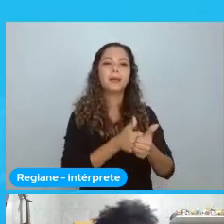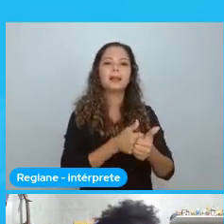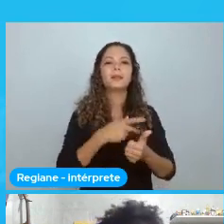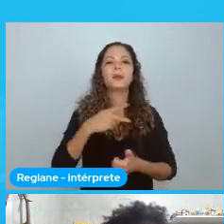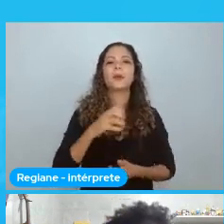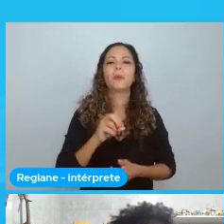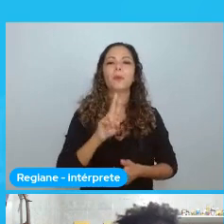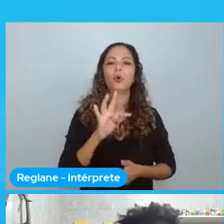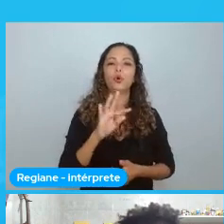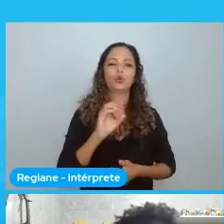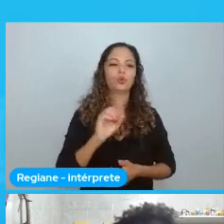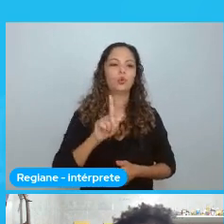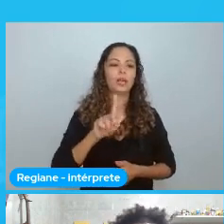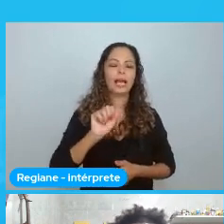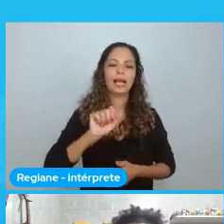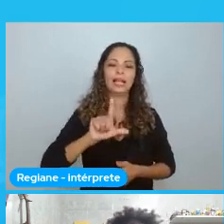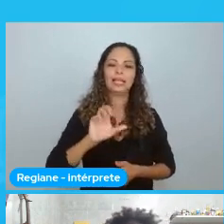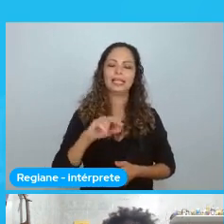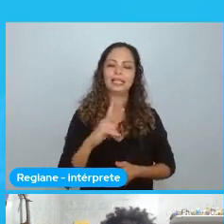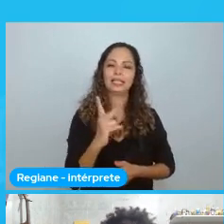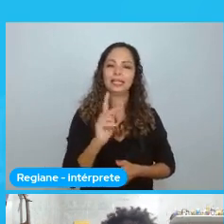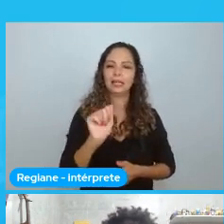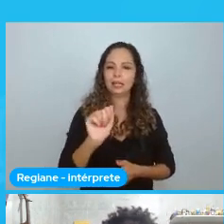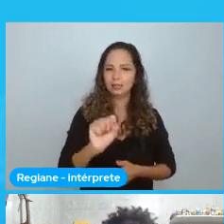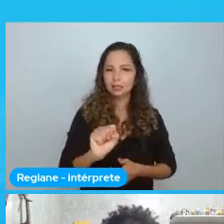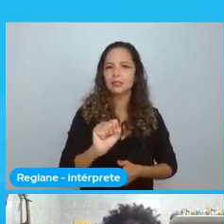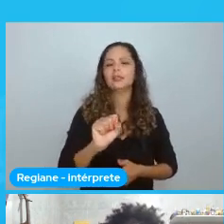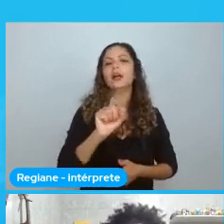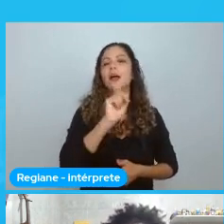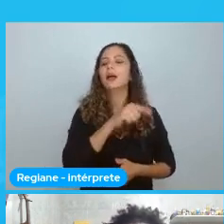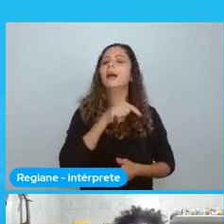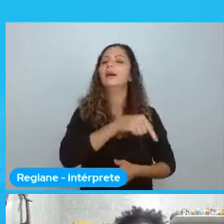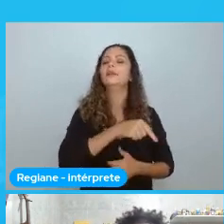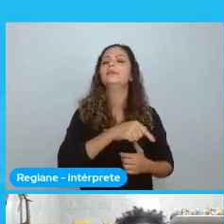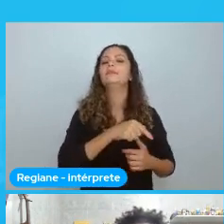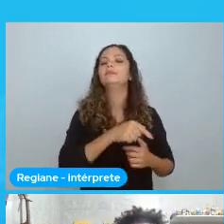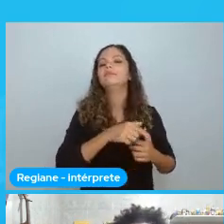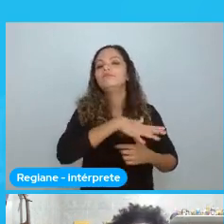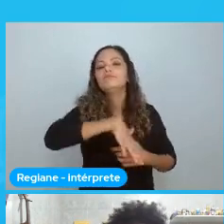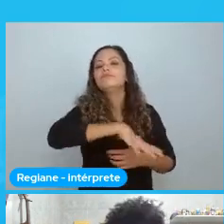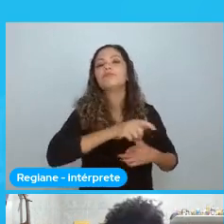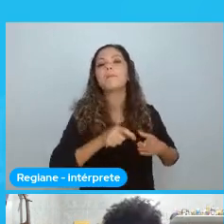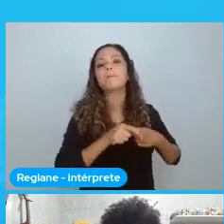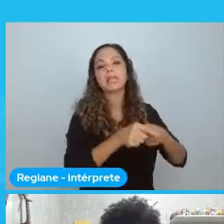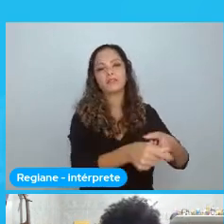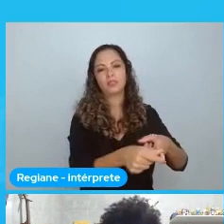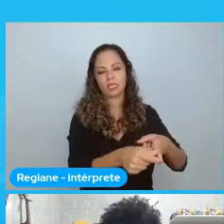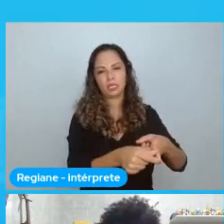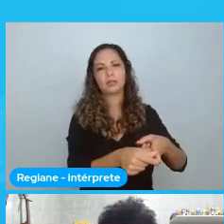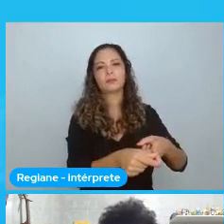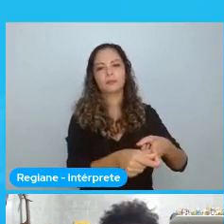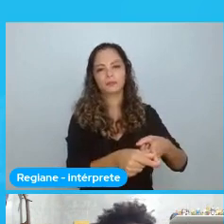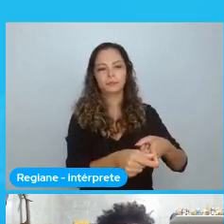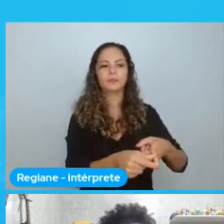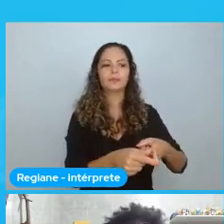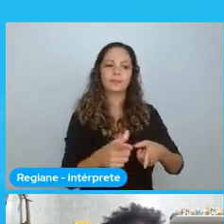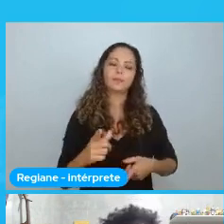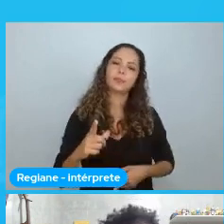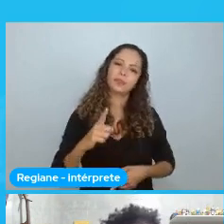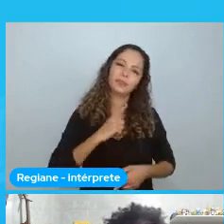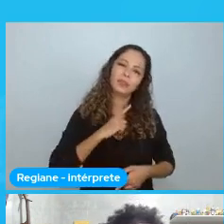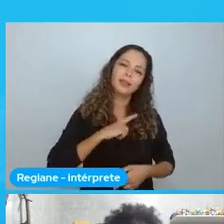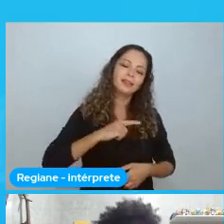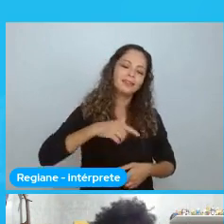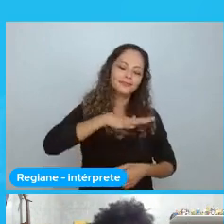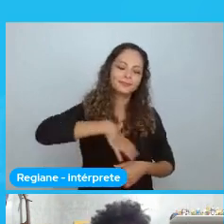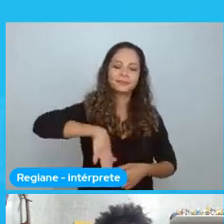periférico. Desse município. E aqui. A gente tem. Essa coisa. Da área praeira. Enfim.